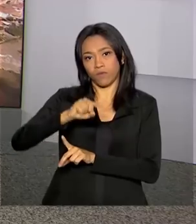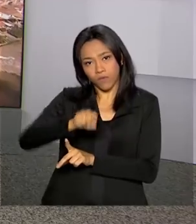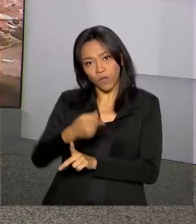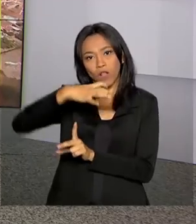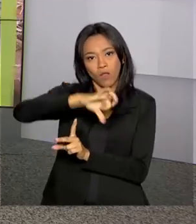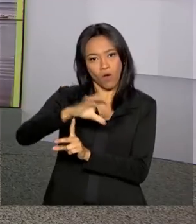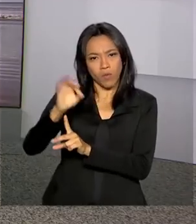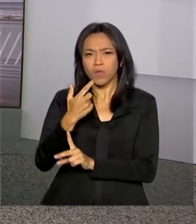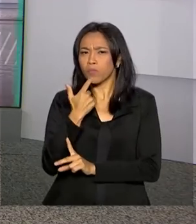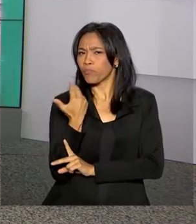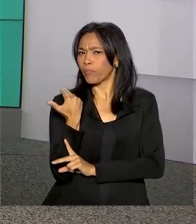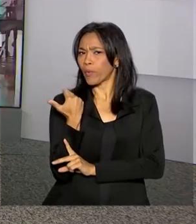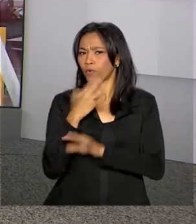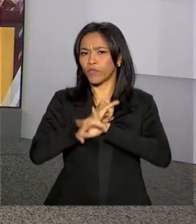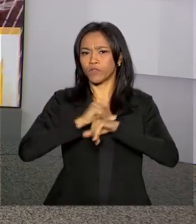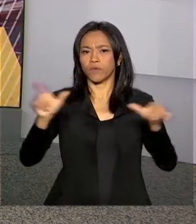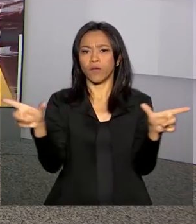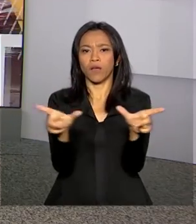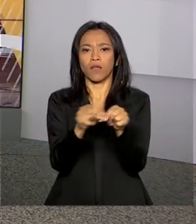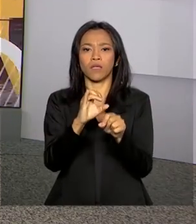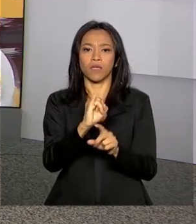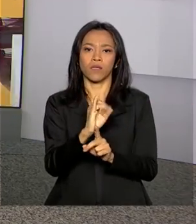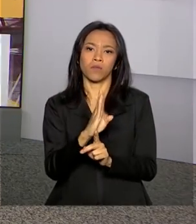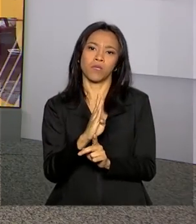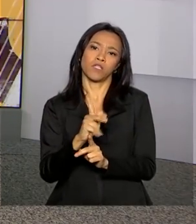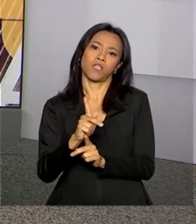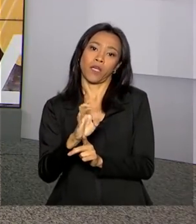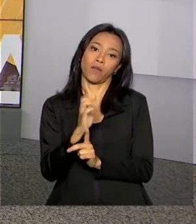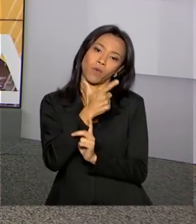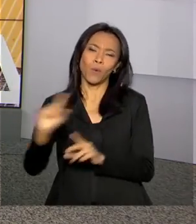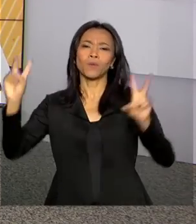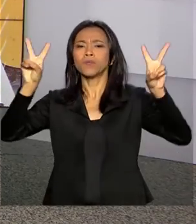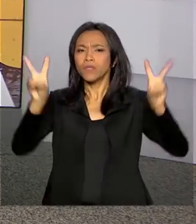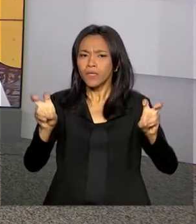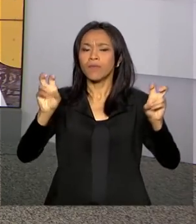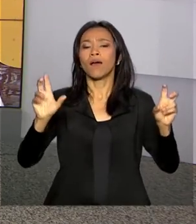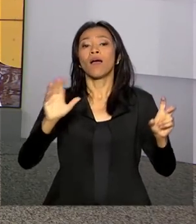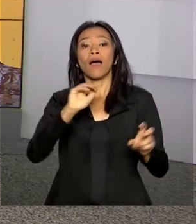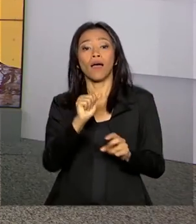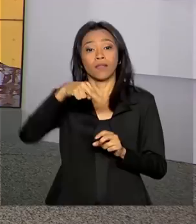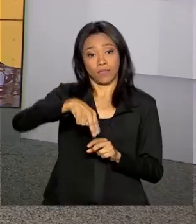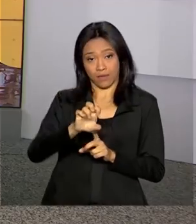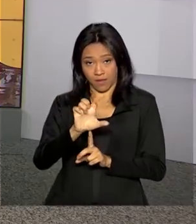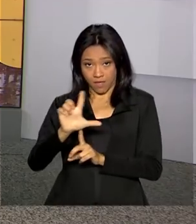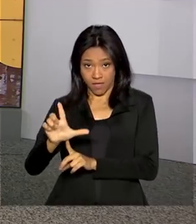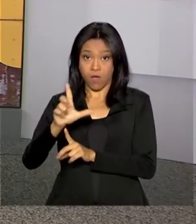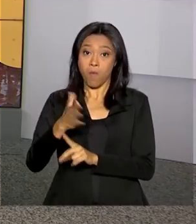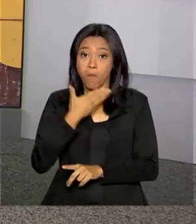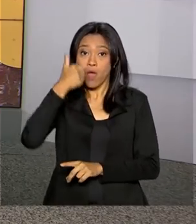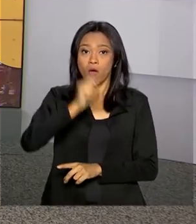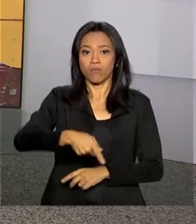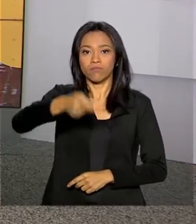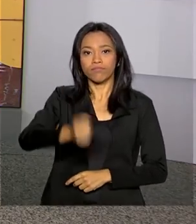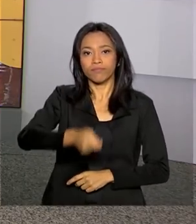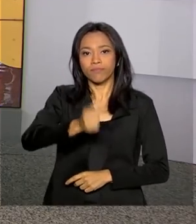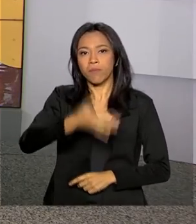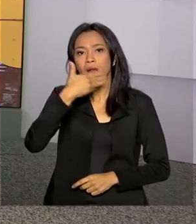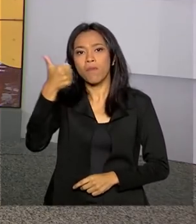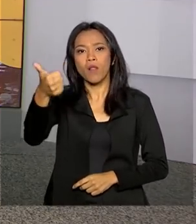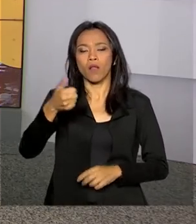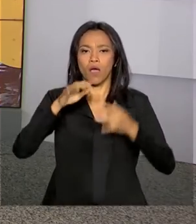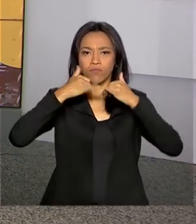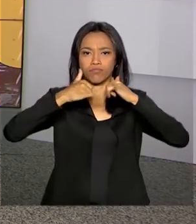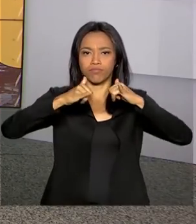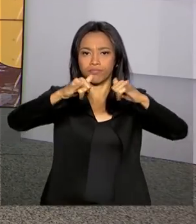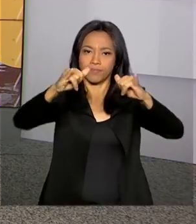foram divulgados agora há pouco pelo IBGE. Mudando de assunto, a Nel realiza hoje um leilão para melhorar o fornecimento de energia no estado